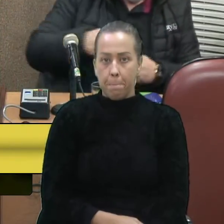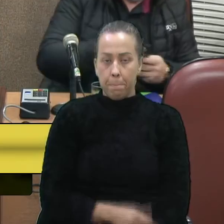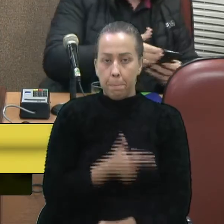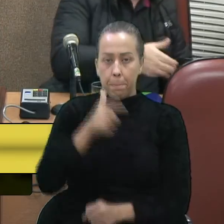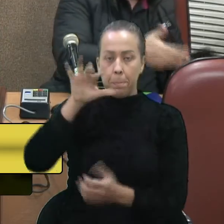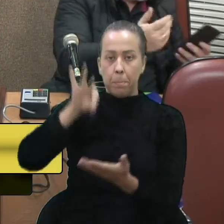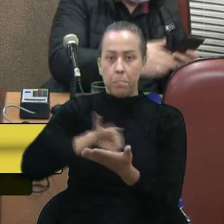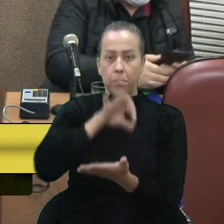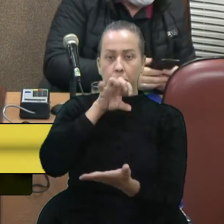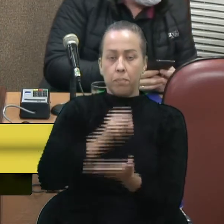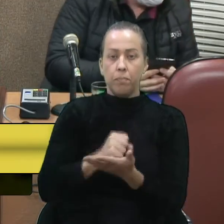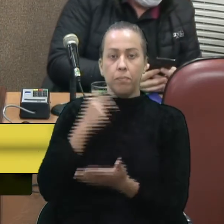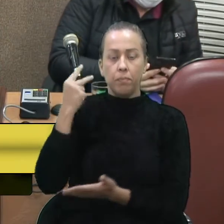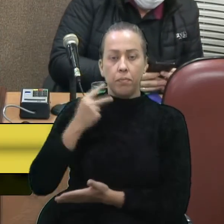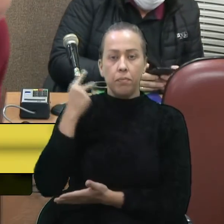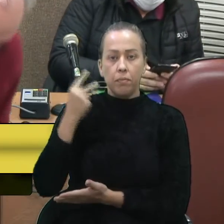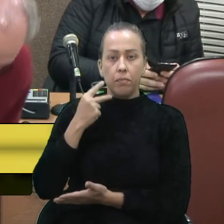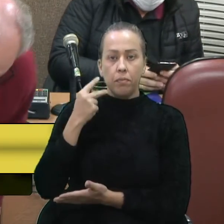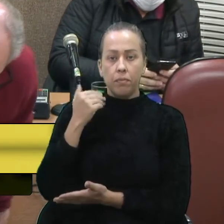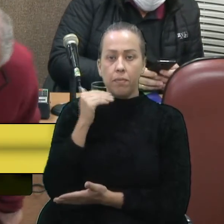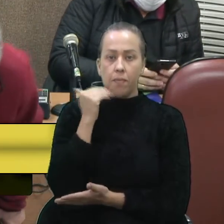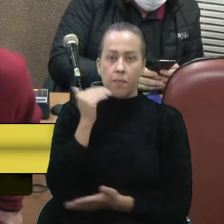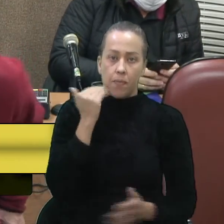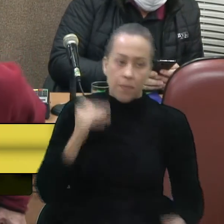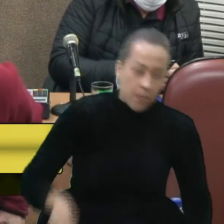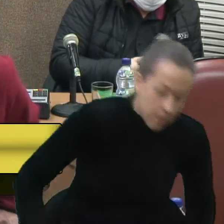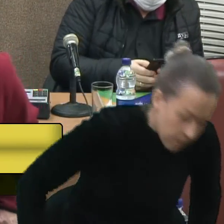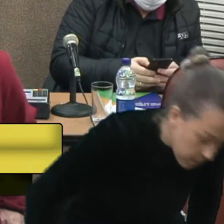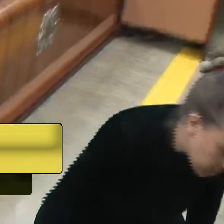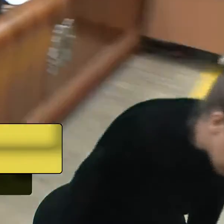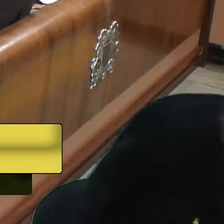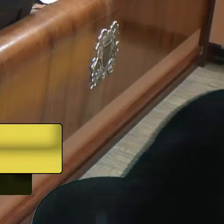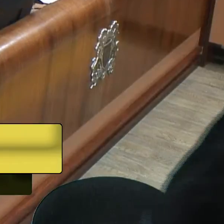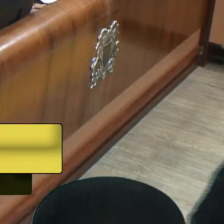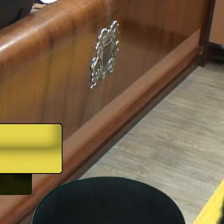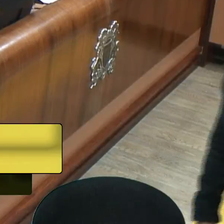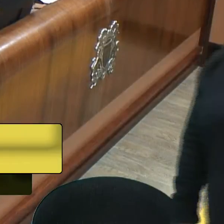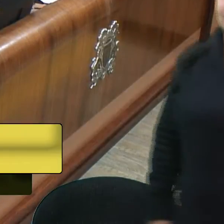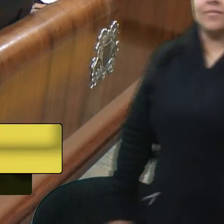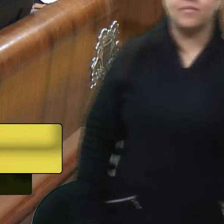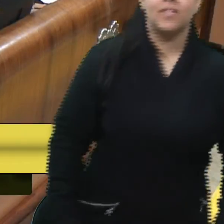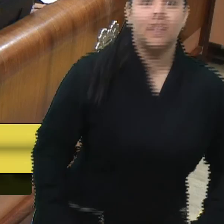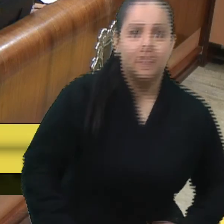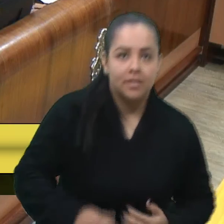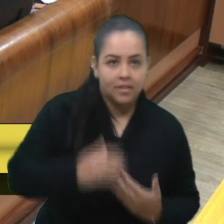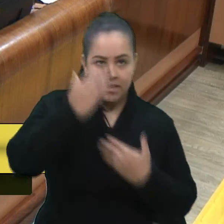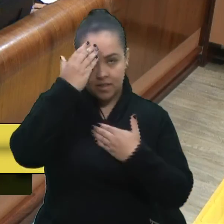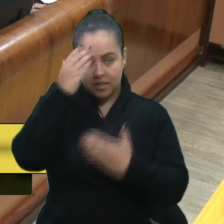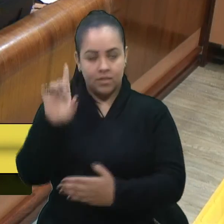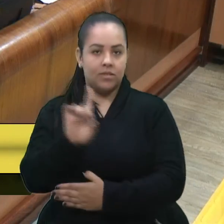Próxima escrita, vereadora Marisol Santos. Agradeço e abro mão, senhor presidente. Agradeço e abro mão.